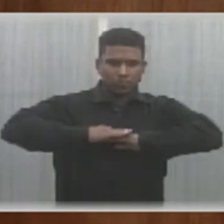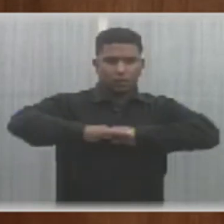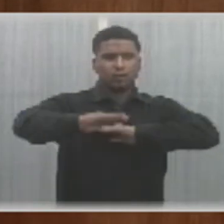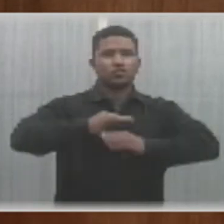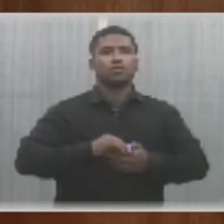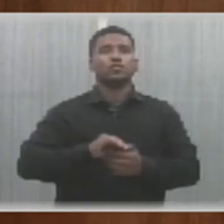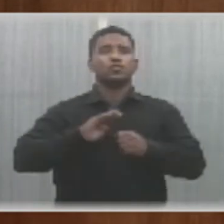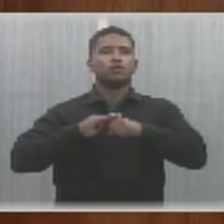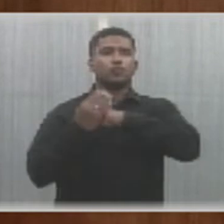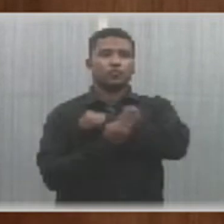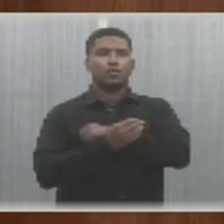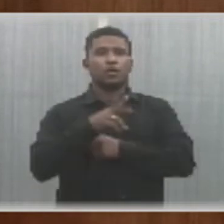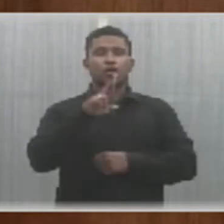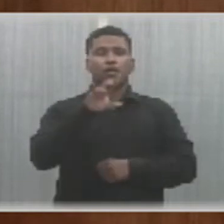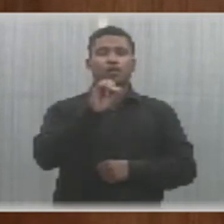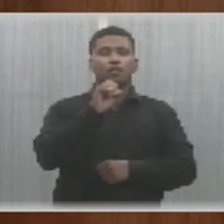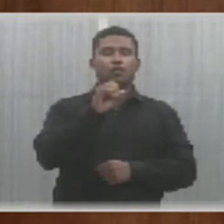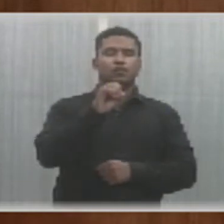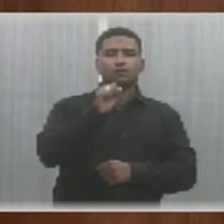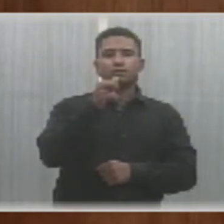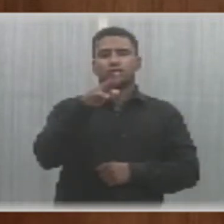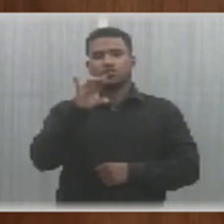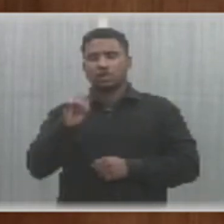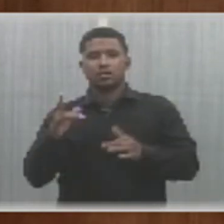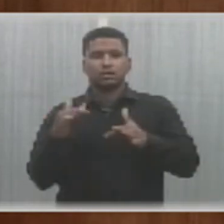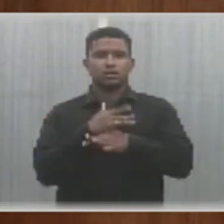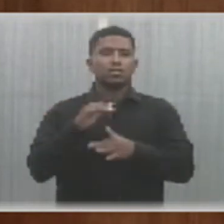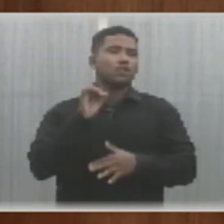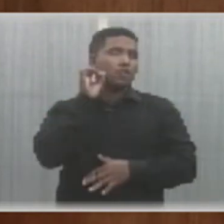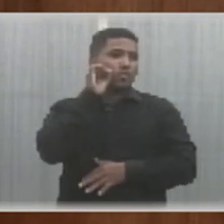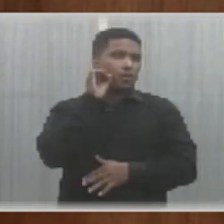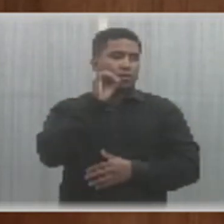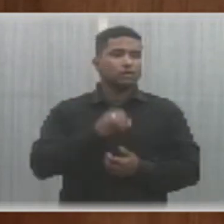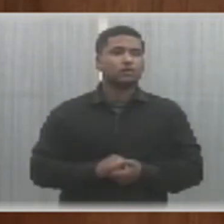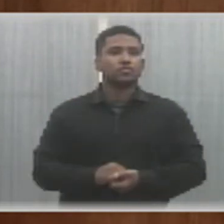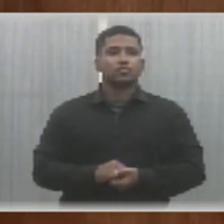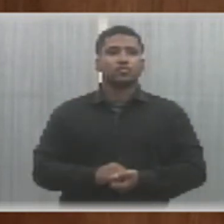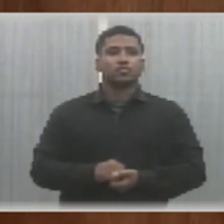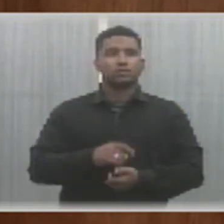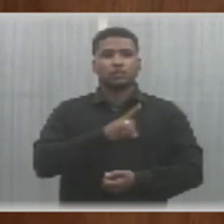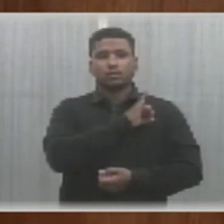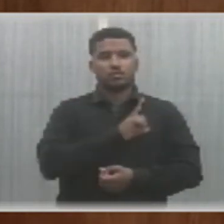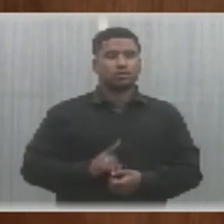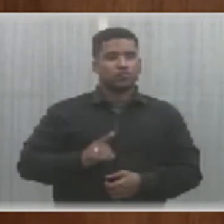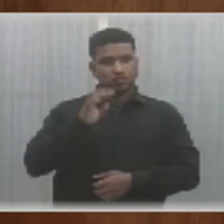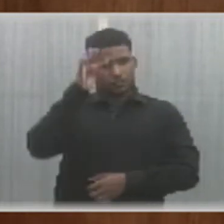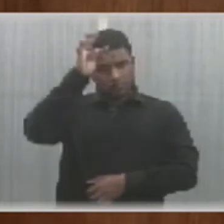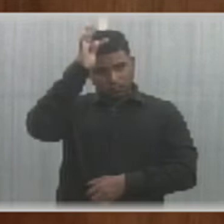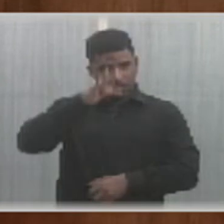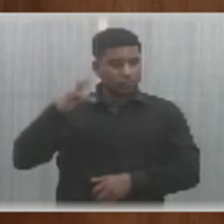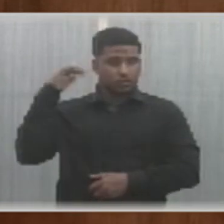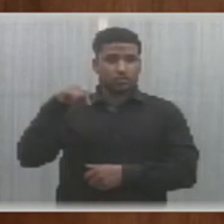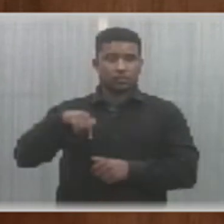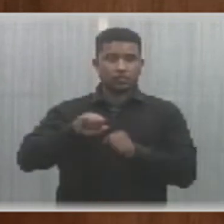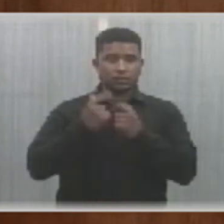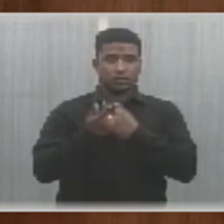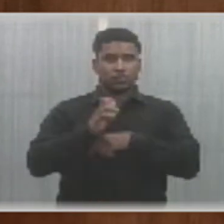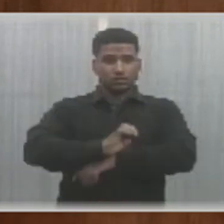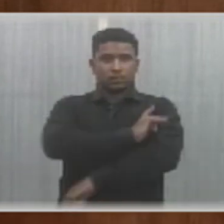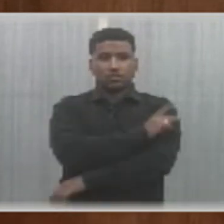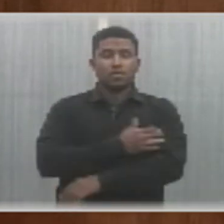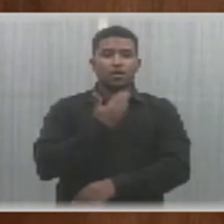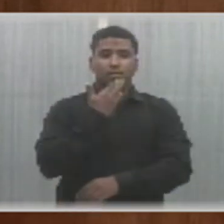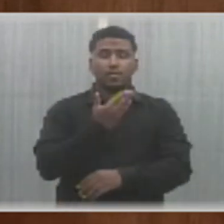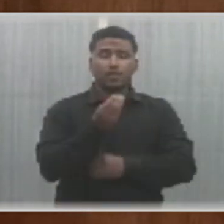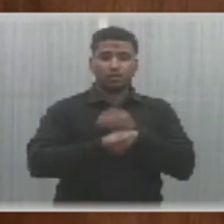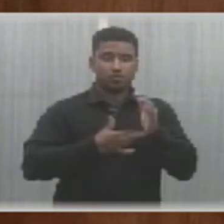no bairro do Rosário, na cidade de Ueiras. Tereza Brito, deputada estadual, com assento nesta casa, vem, na